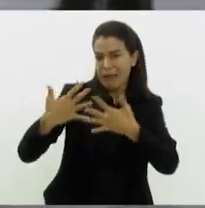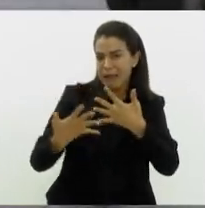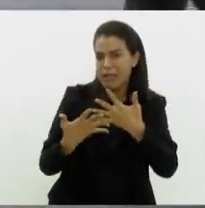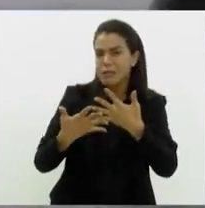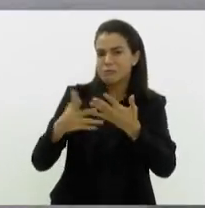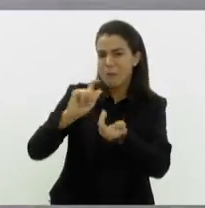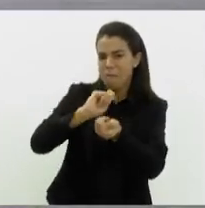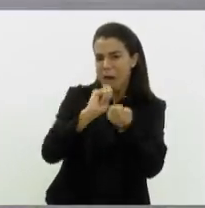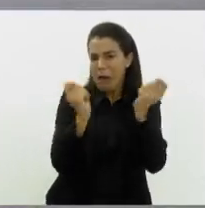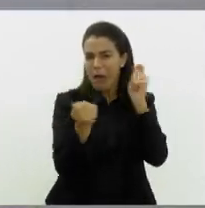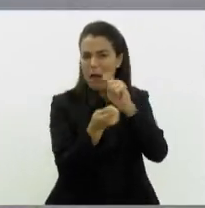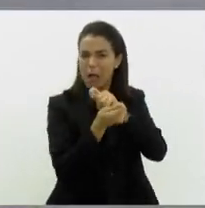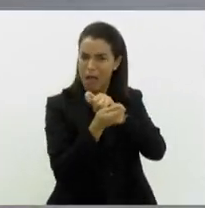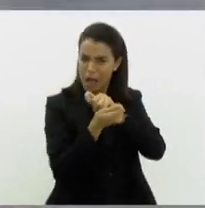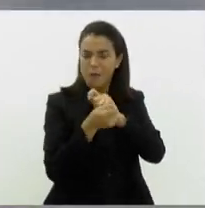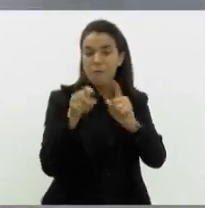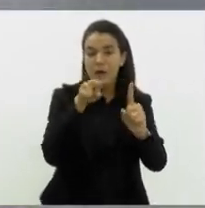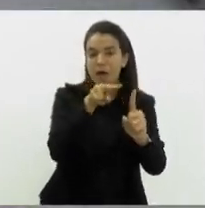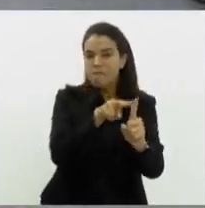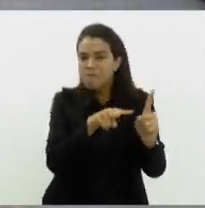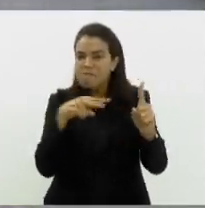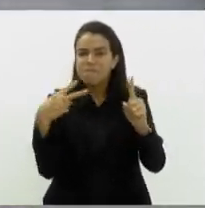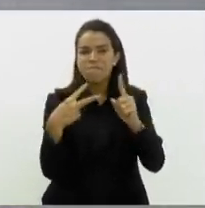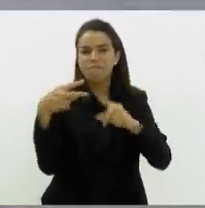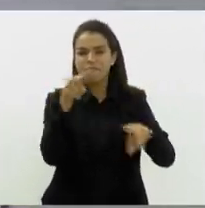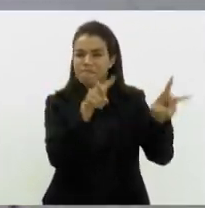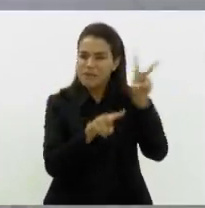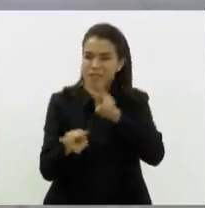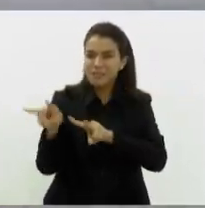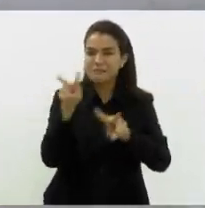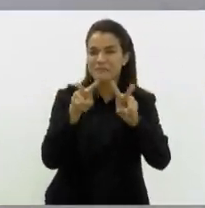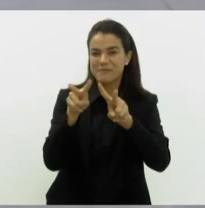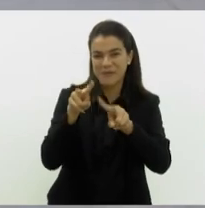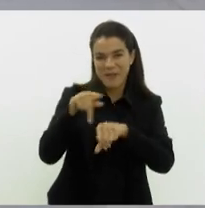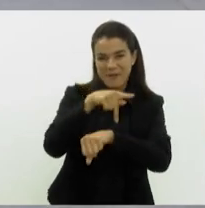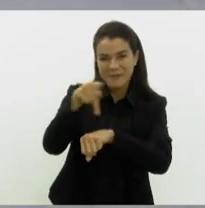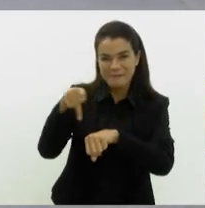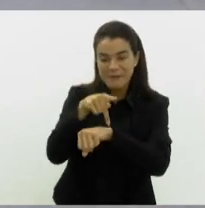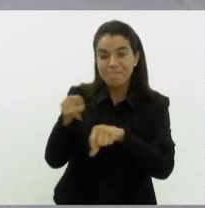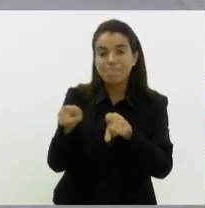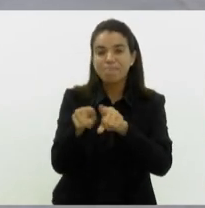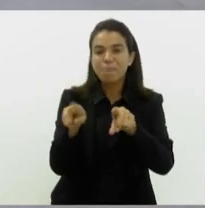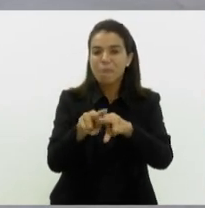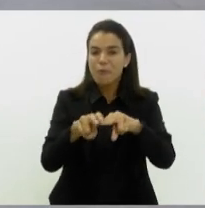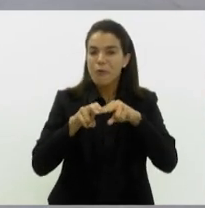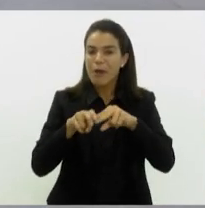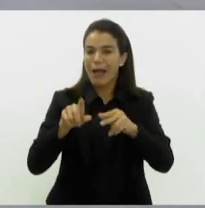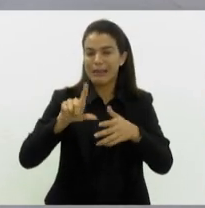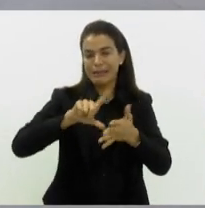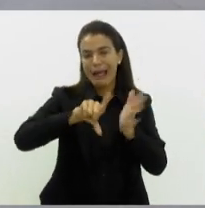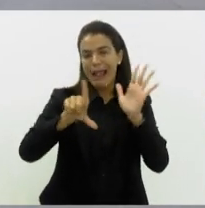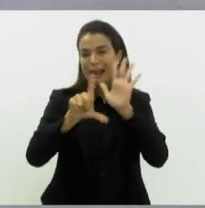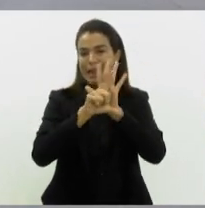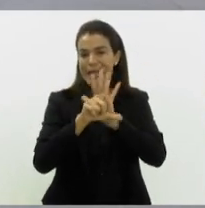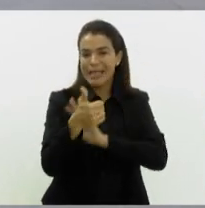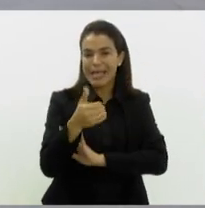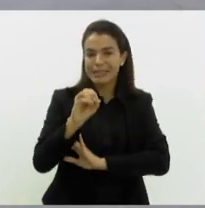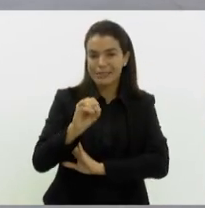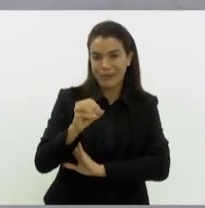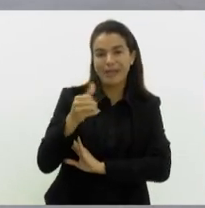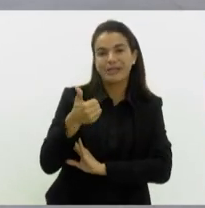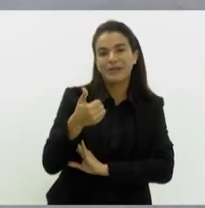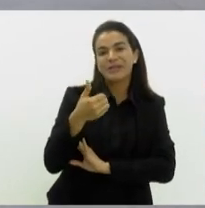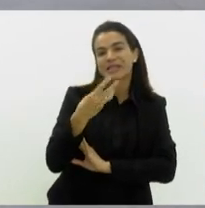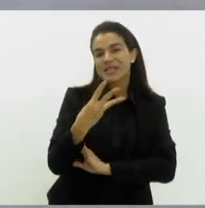uma proporção muito grande, uma visibilidade muito grande em nosso país, em virtude da Lei 10.436, que há